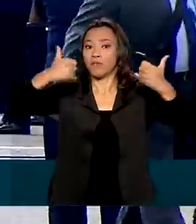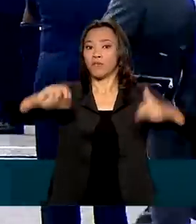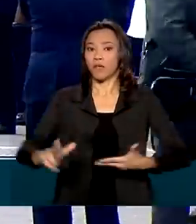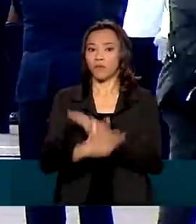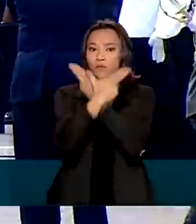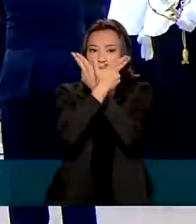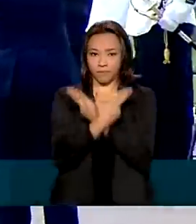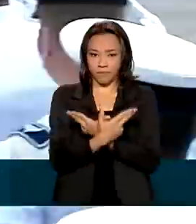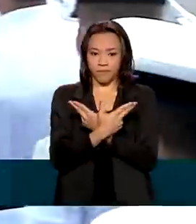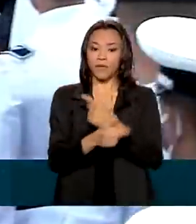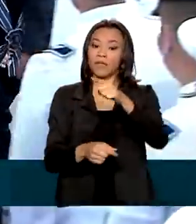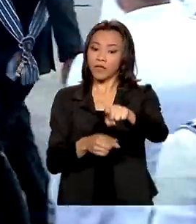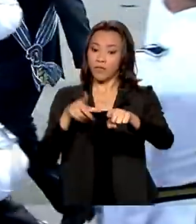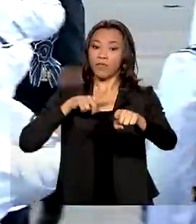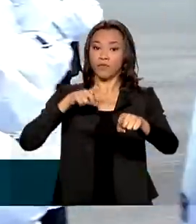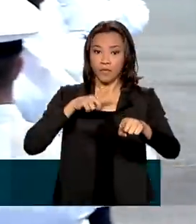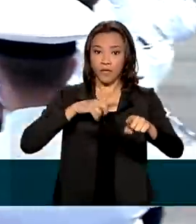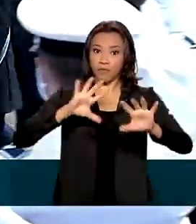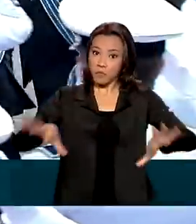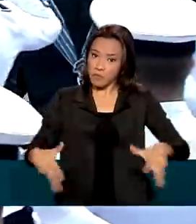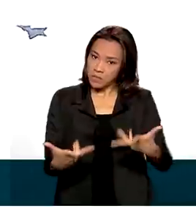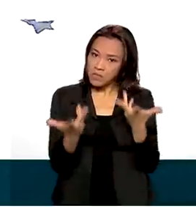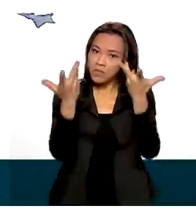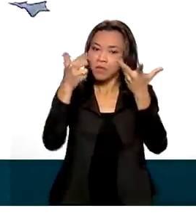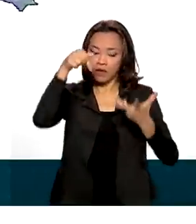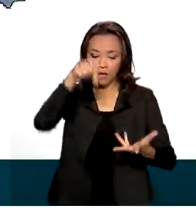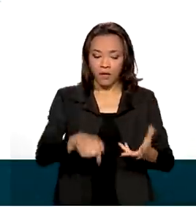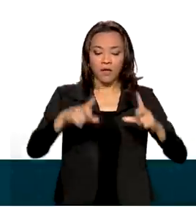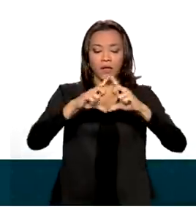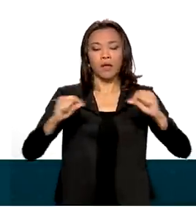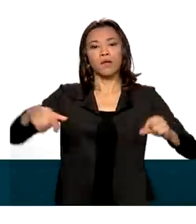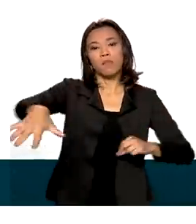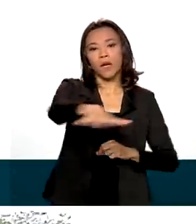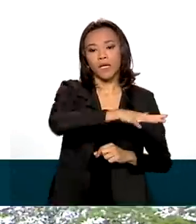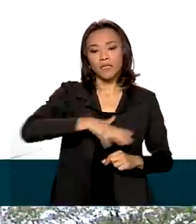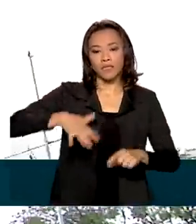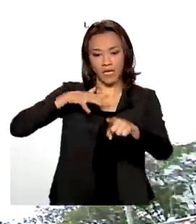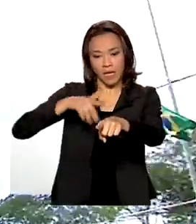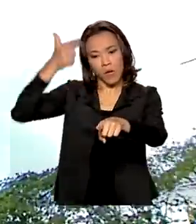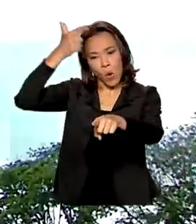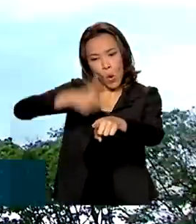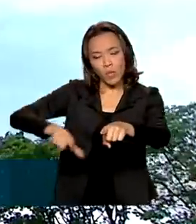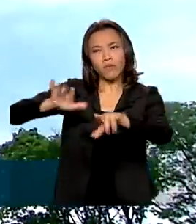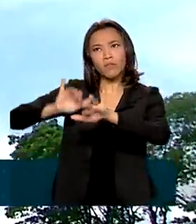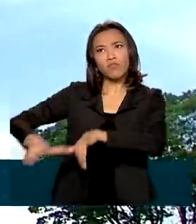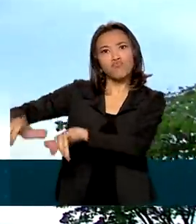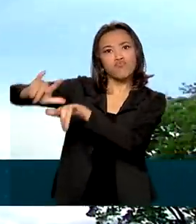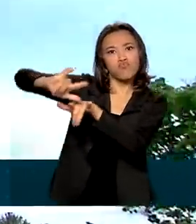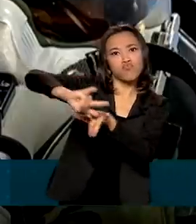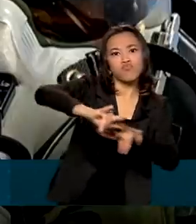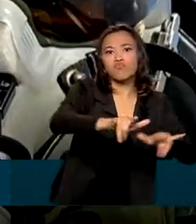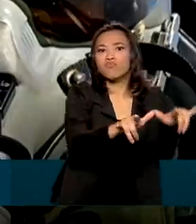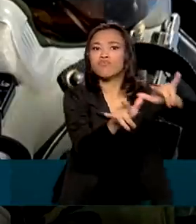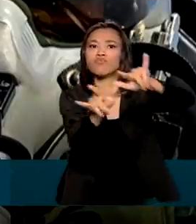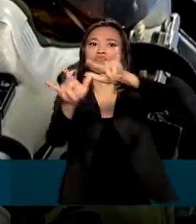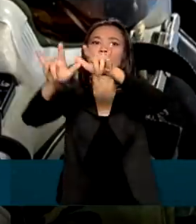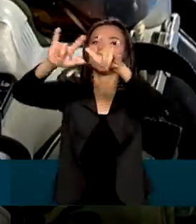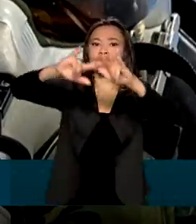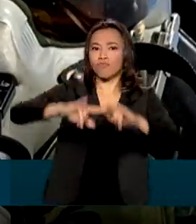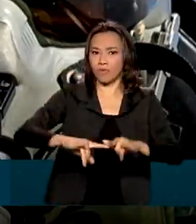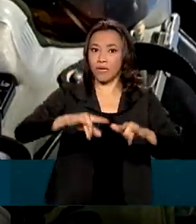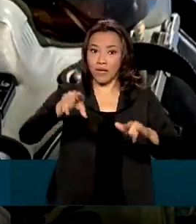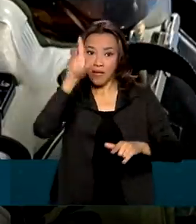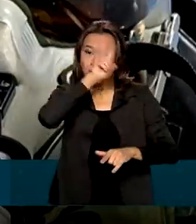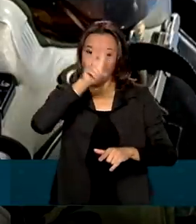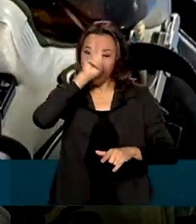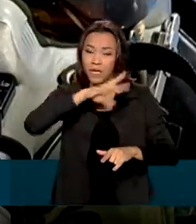uma cerimônia na Base Aérea de Brasília. Os pilotos, mais uma vez, ganharam os céus para lembrar Alberto Santos